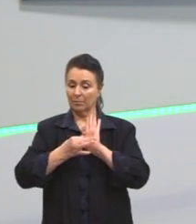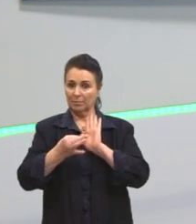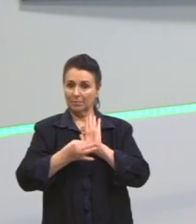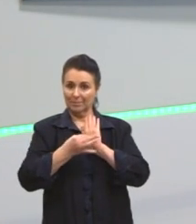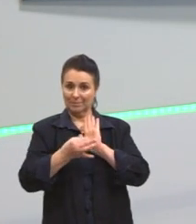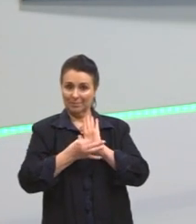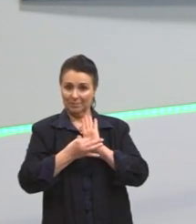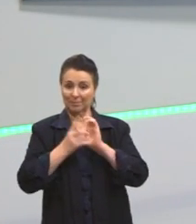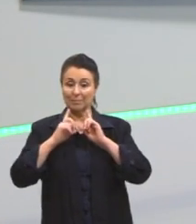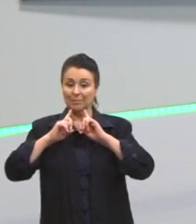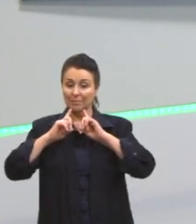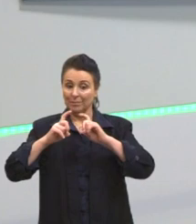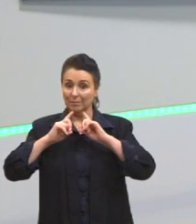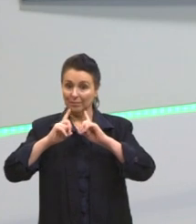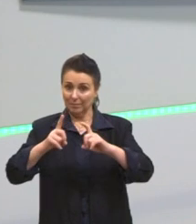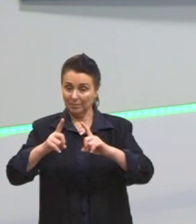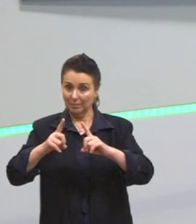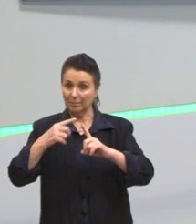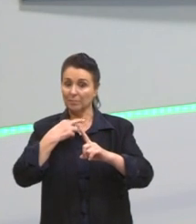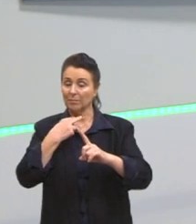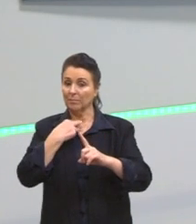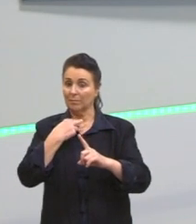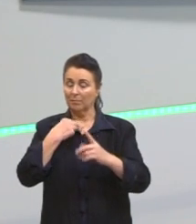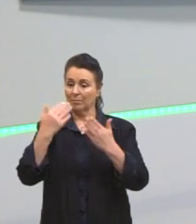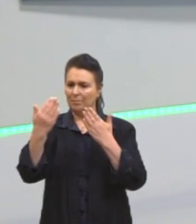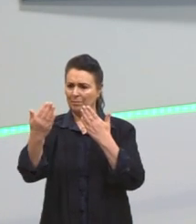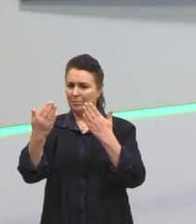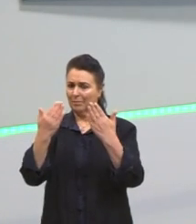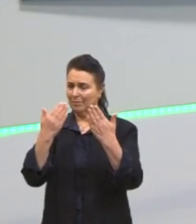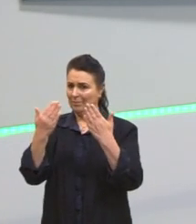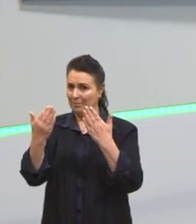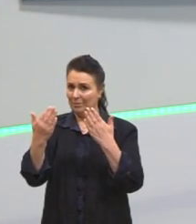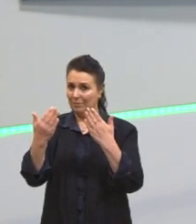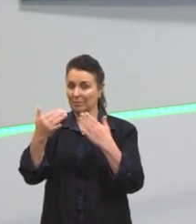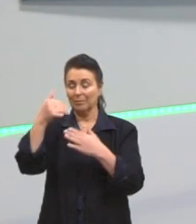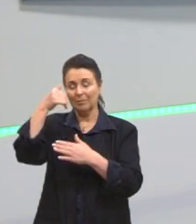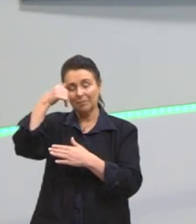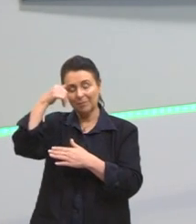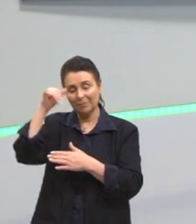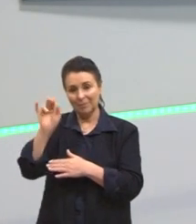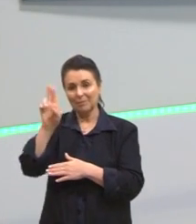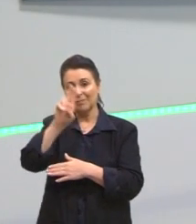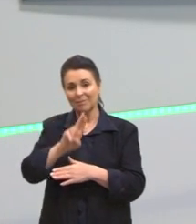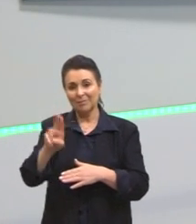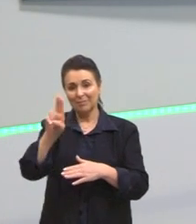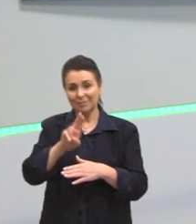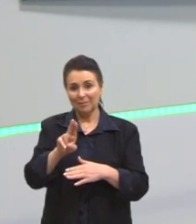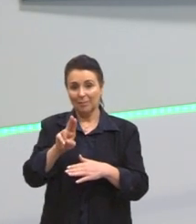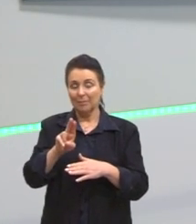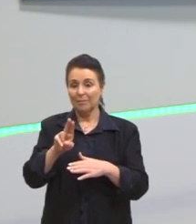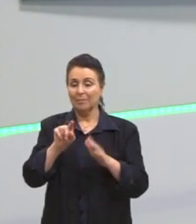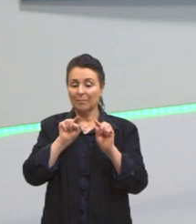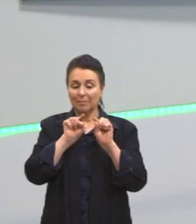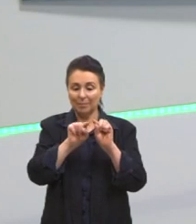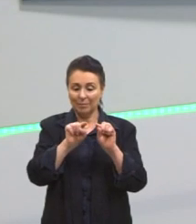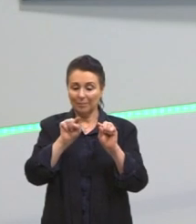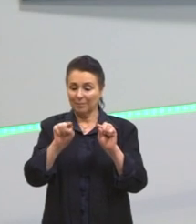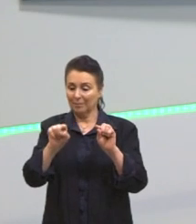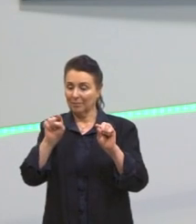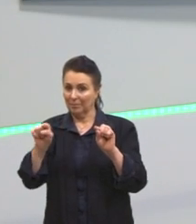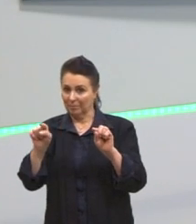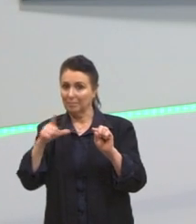argumentação crítica, ela não pode ter dúvida. se não pode ter dúvida, evita o sinal de pontuação que tem esse